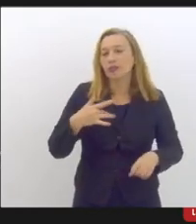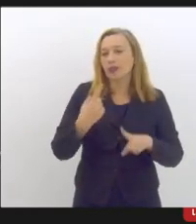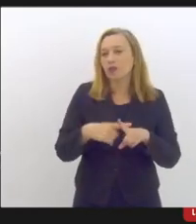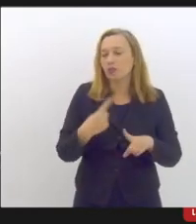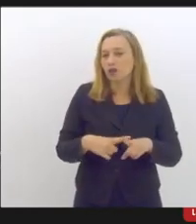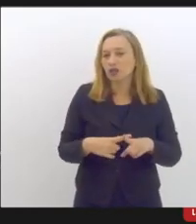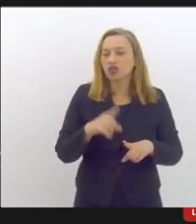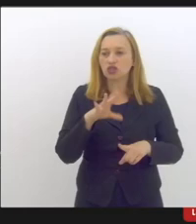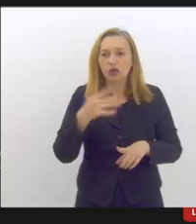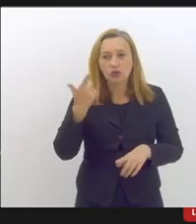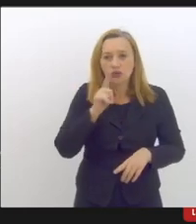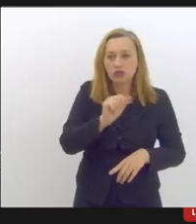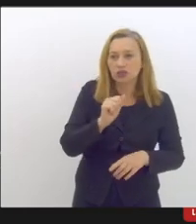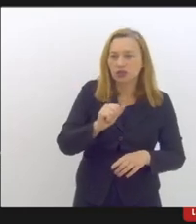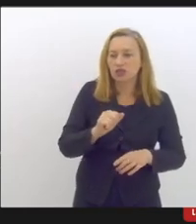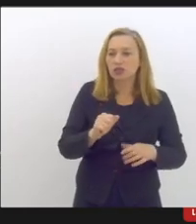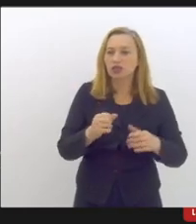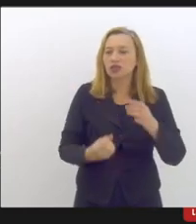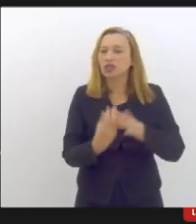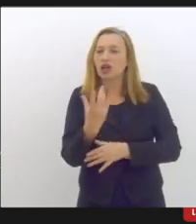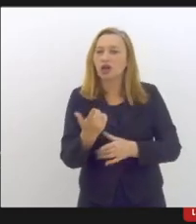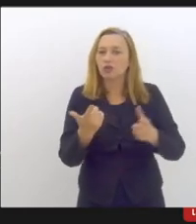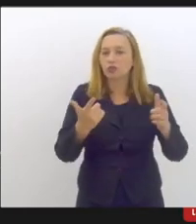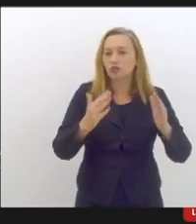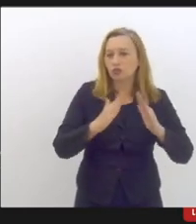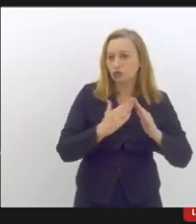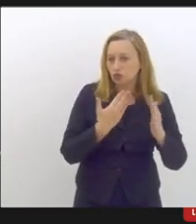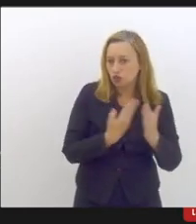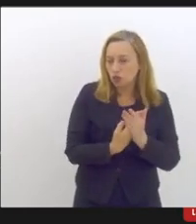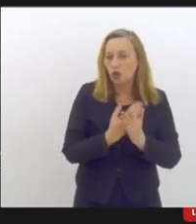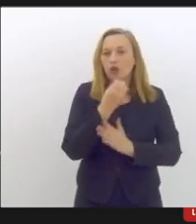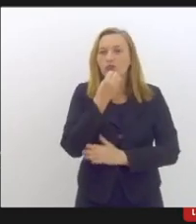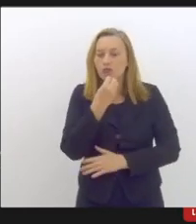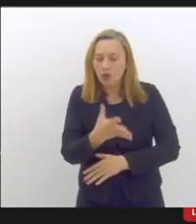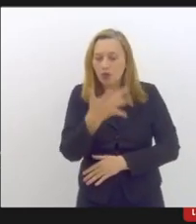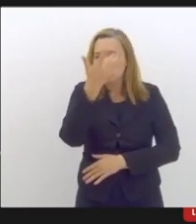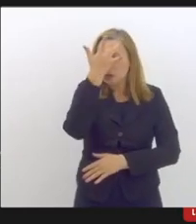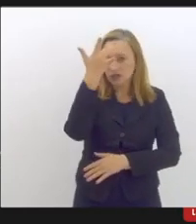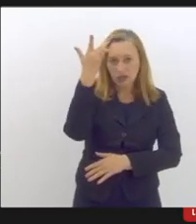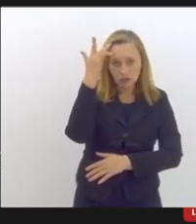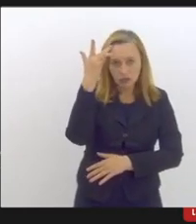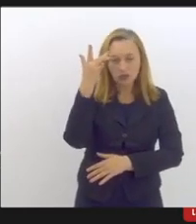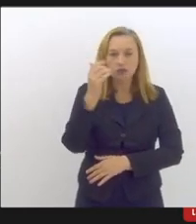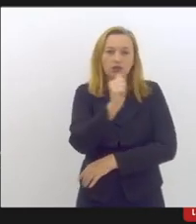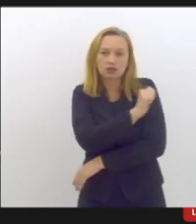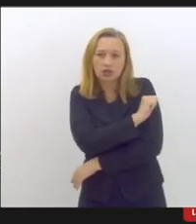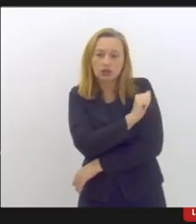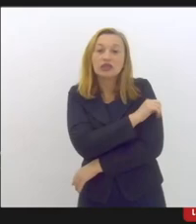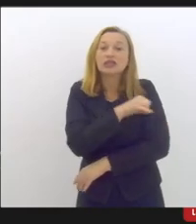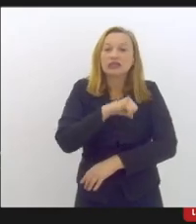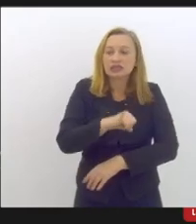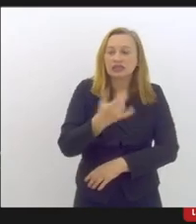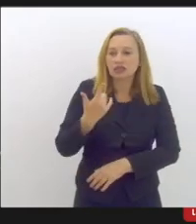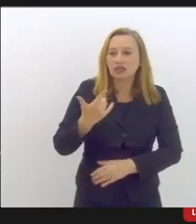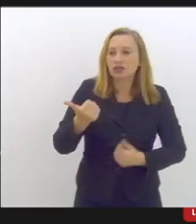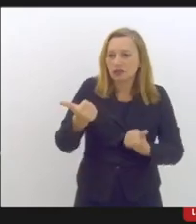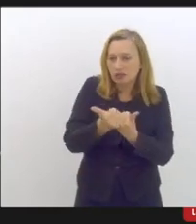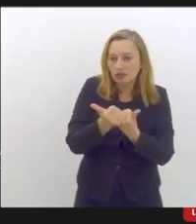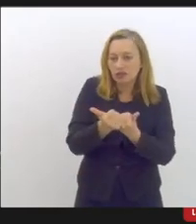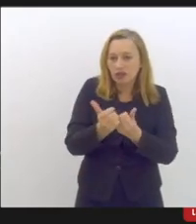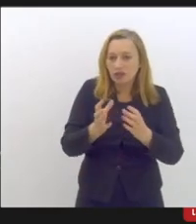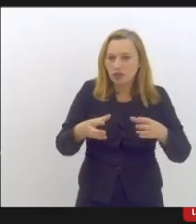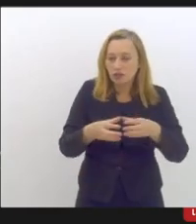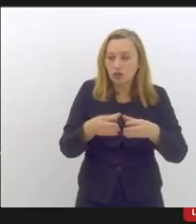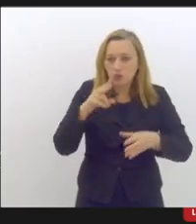só vai conseguir construir um espaço escolar com saúde mental para os estudantes se a gente tiver uma rede forte